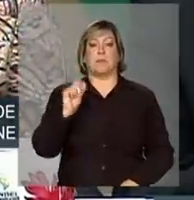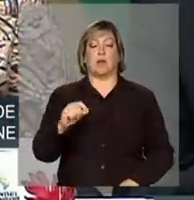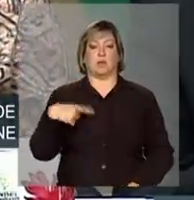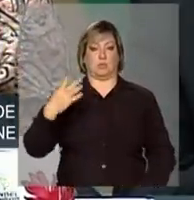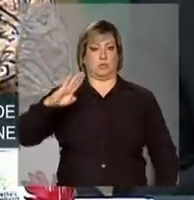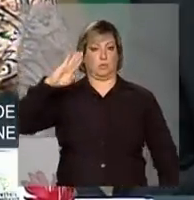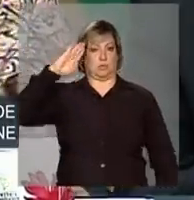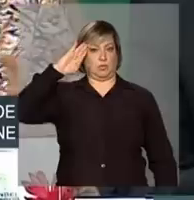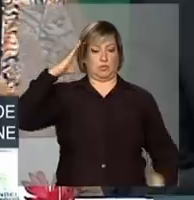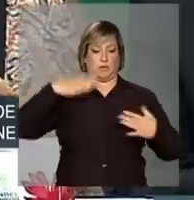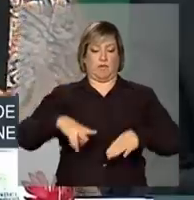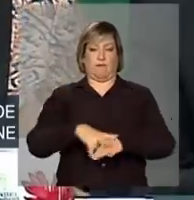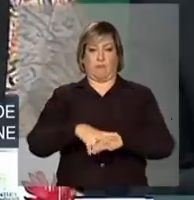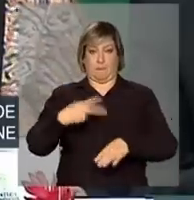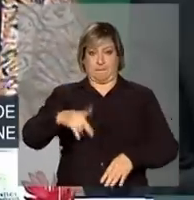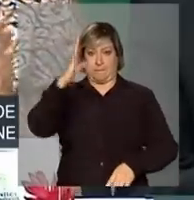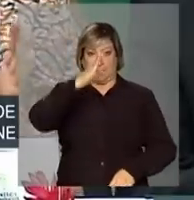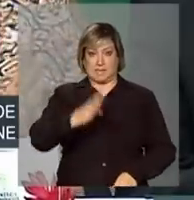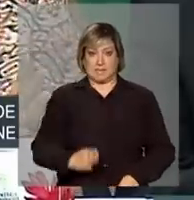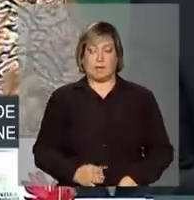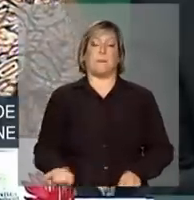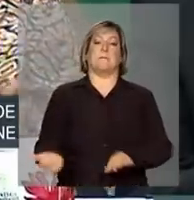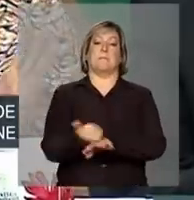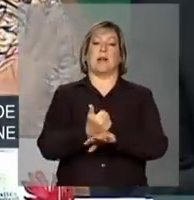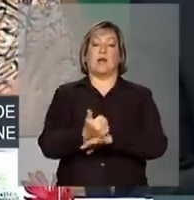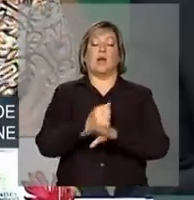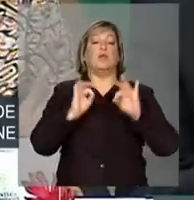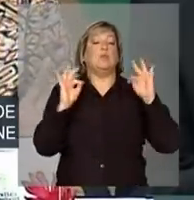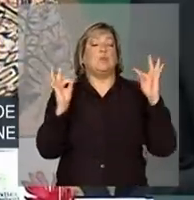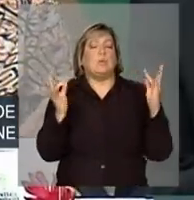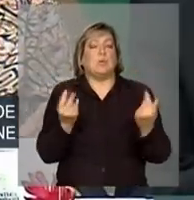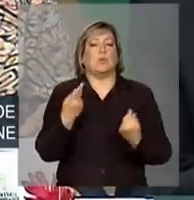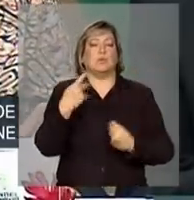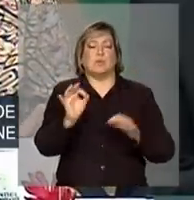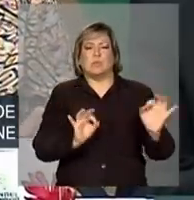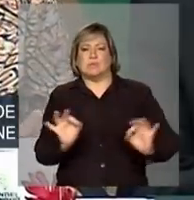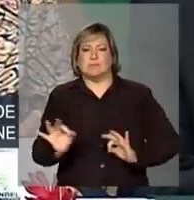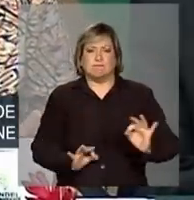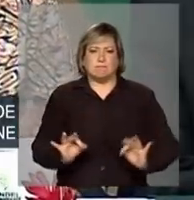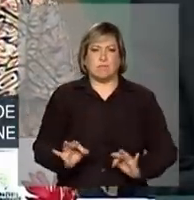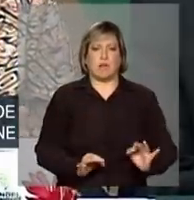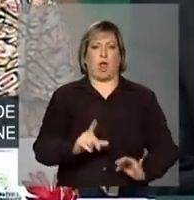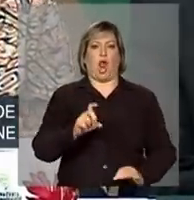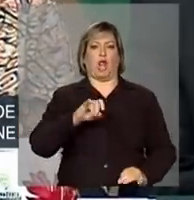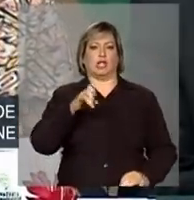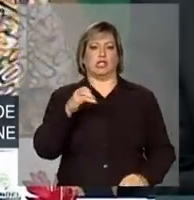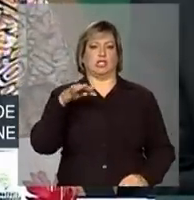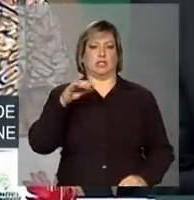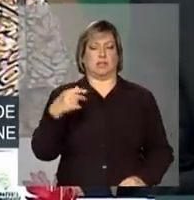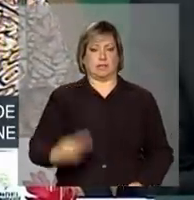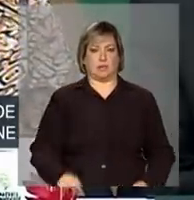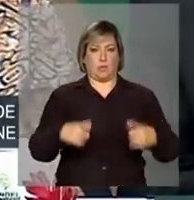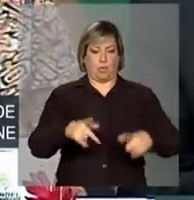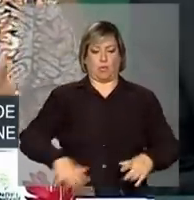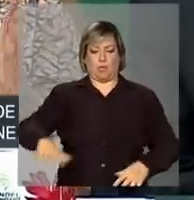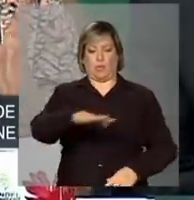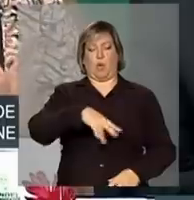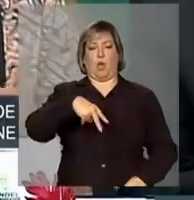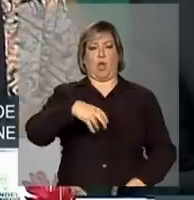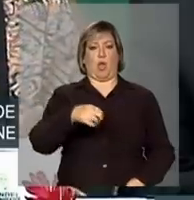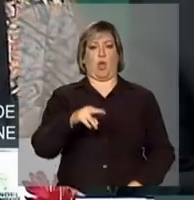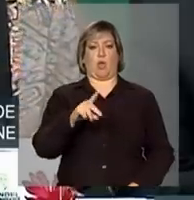exército brasileiro melhorar toda a sua estrutura logística aqui na região nordestina, nas suas